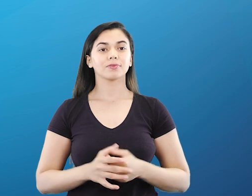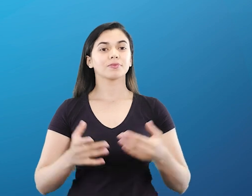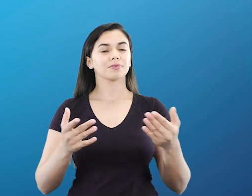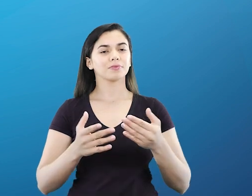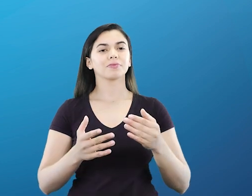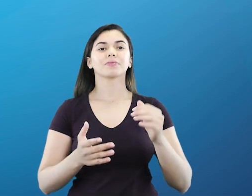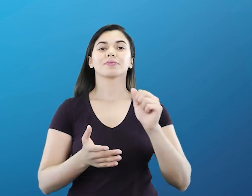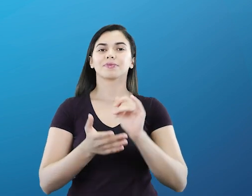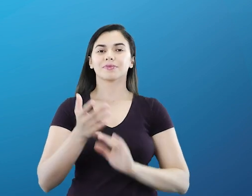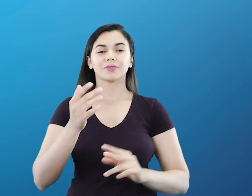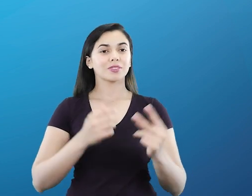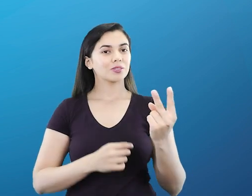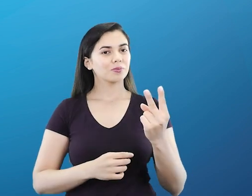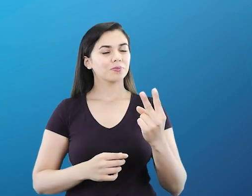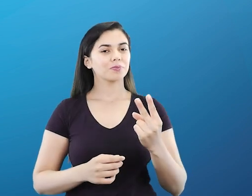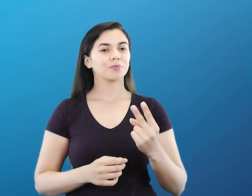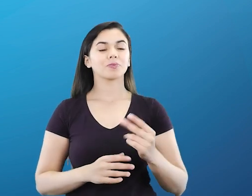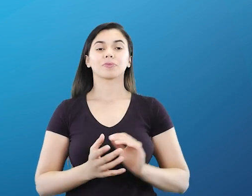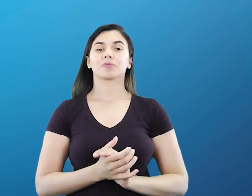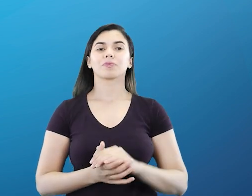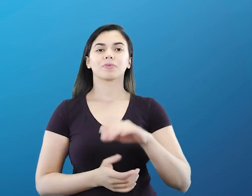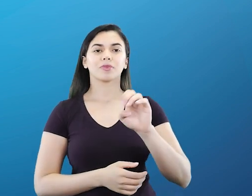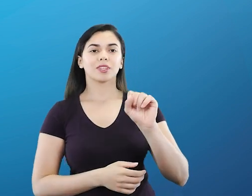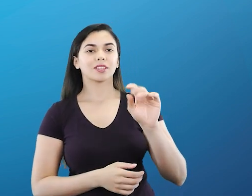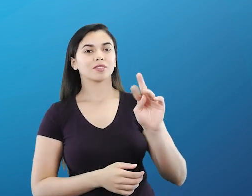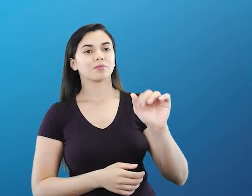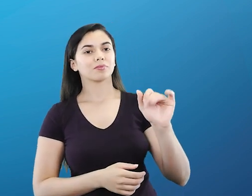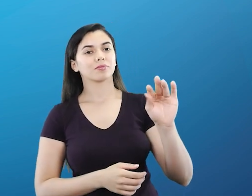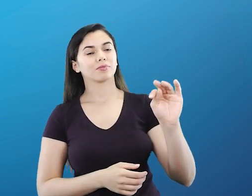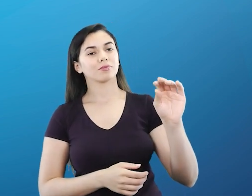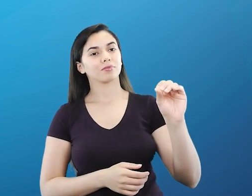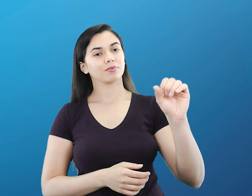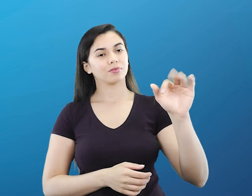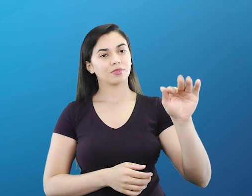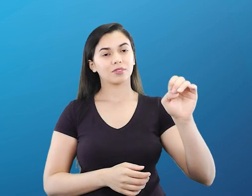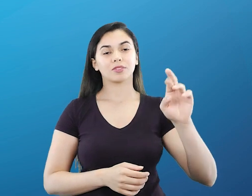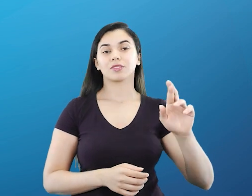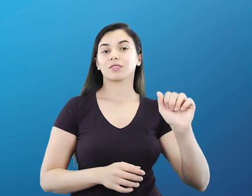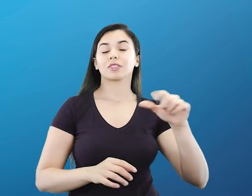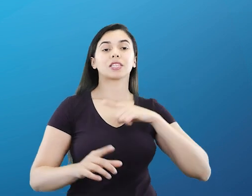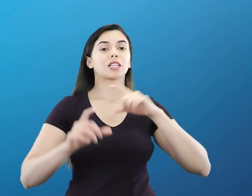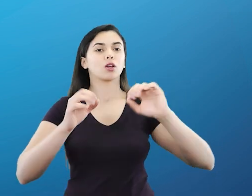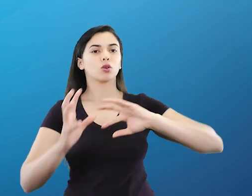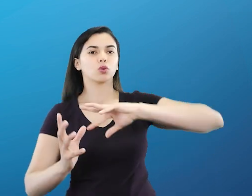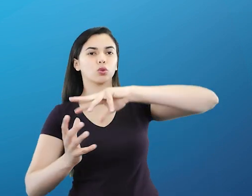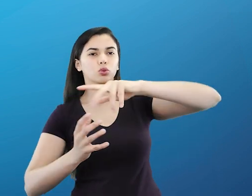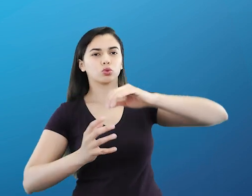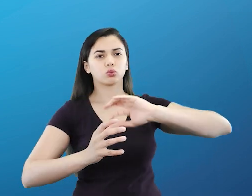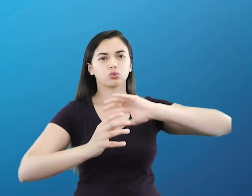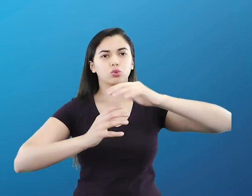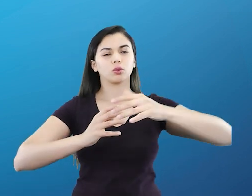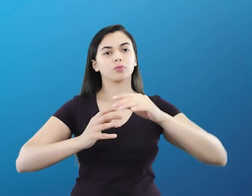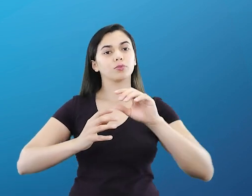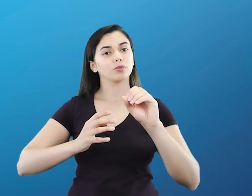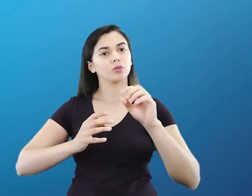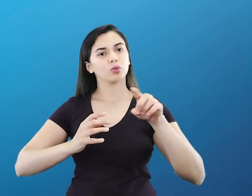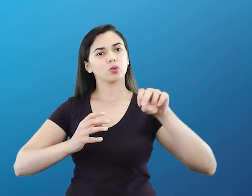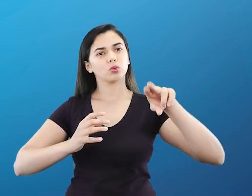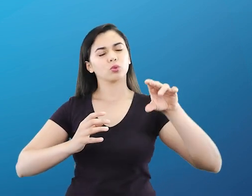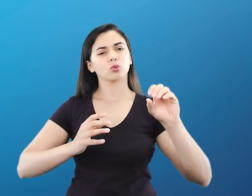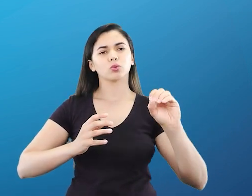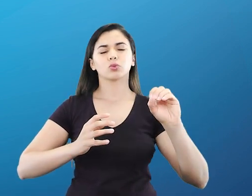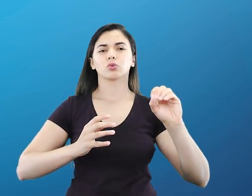Mais um exercício. A estratosfera é onde está localizada a camada de ozônio. Uma ação antrópica, ou seja, a ação do homem,